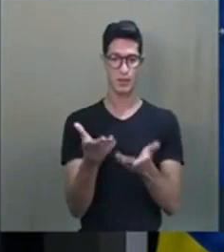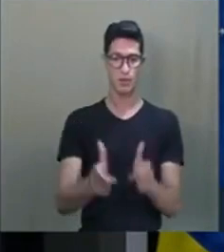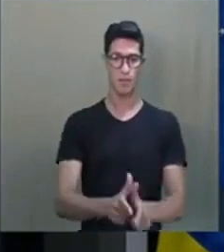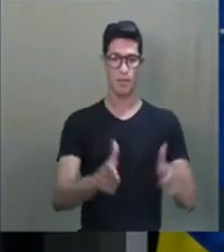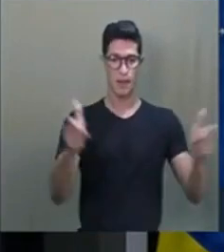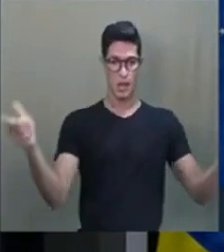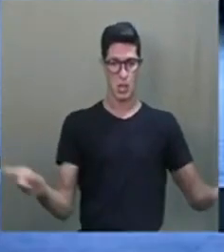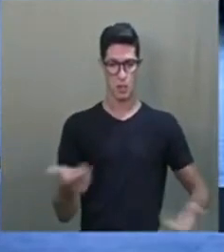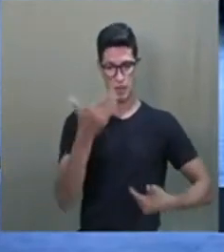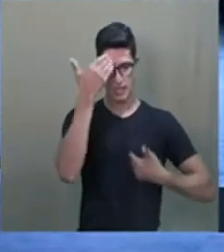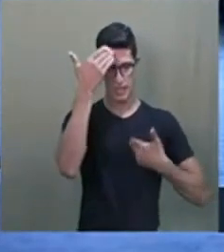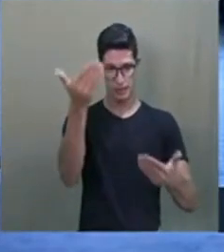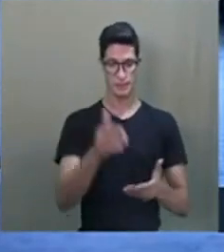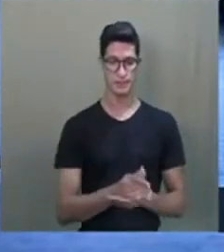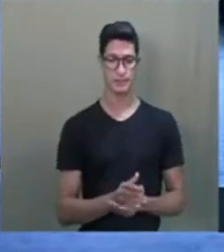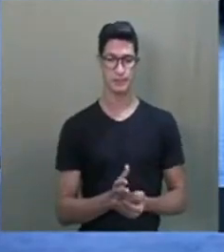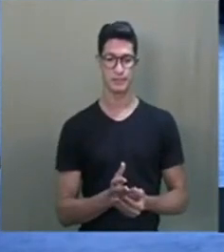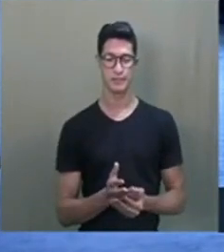maior. Obrigada, gente.